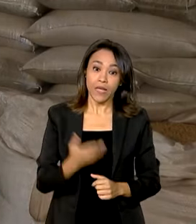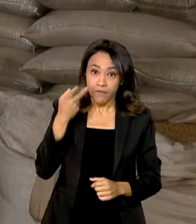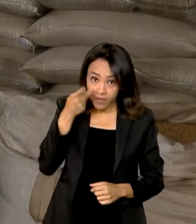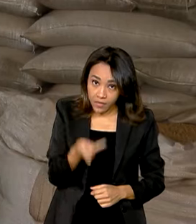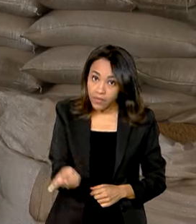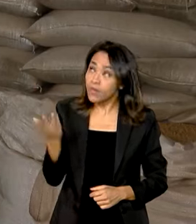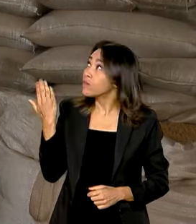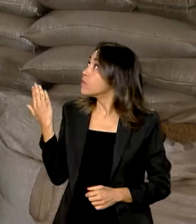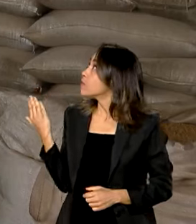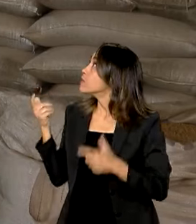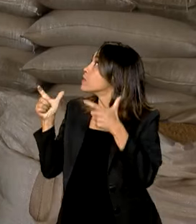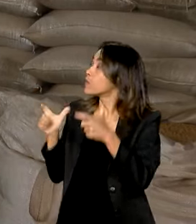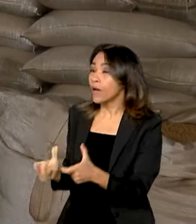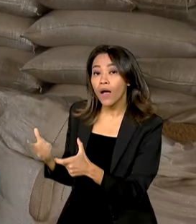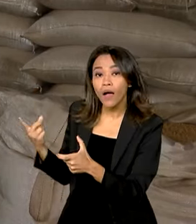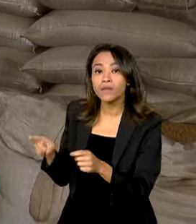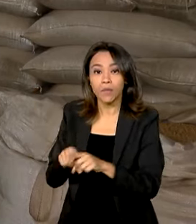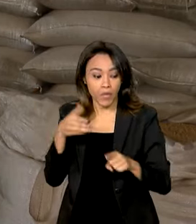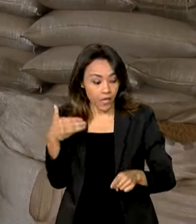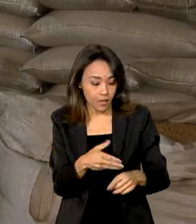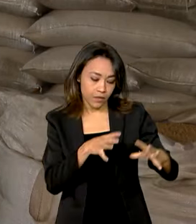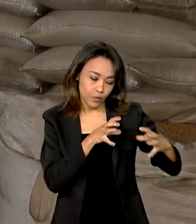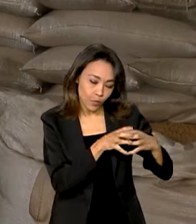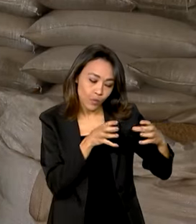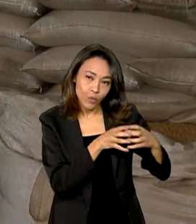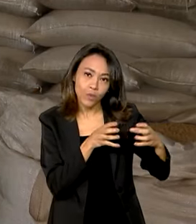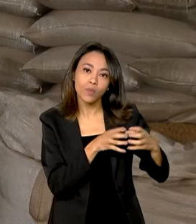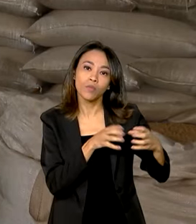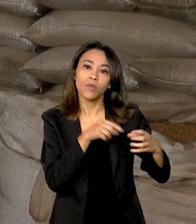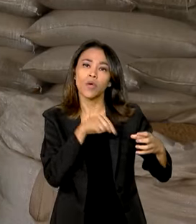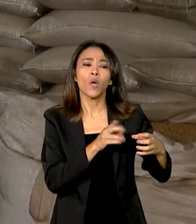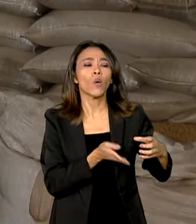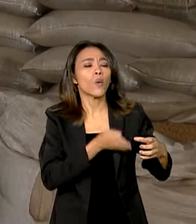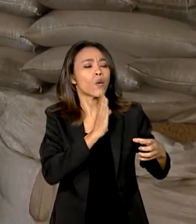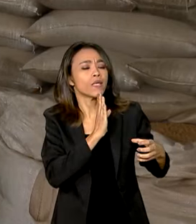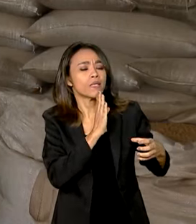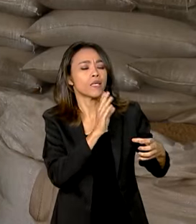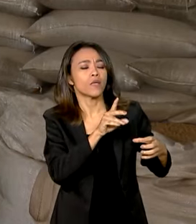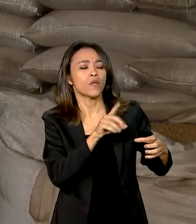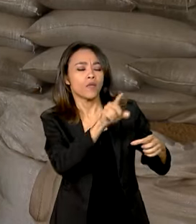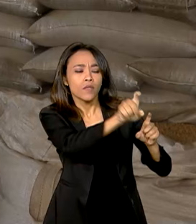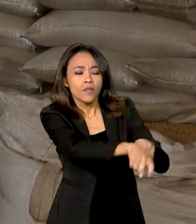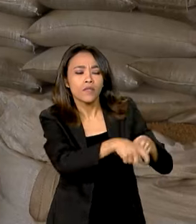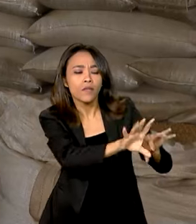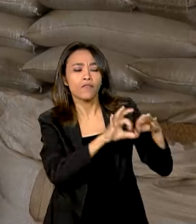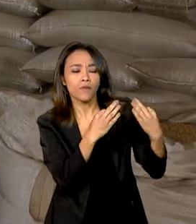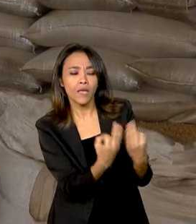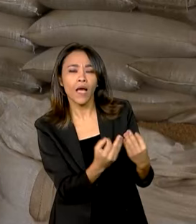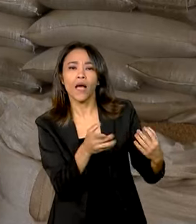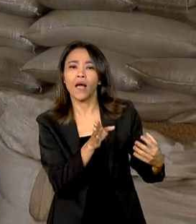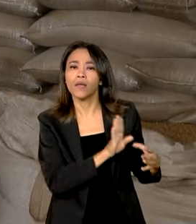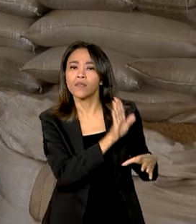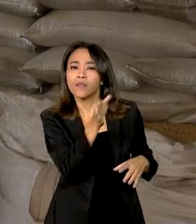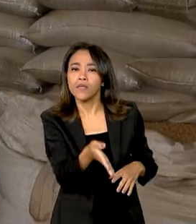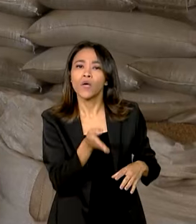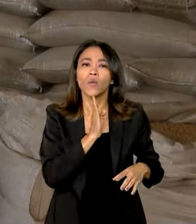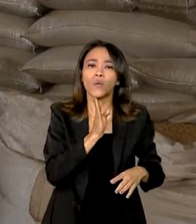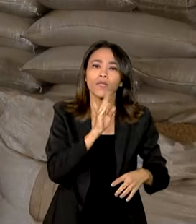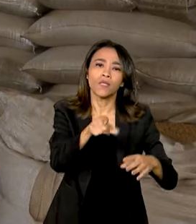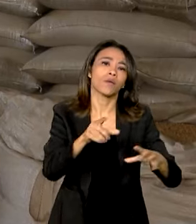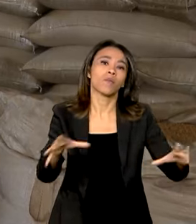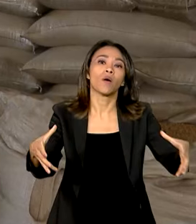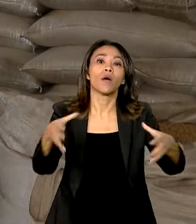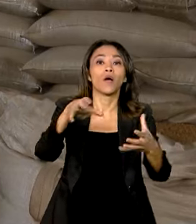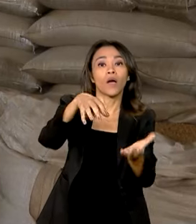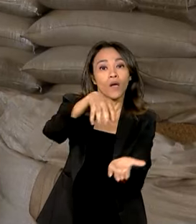Conab, as delegações também conheceram propriedades de agricultores familiares e uma cooperativa de laticínios. A ideia